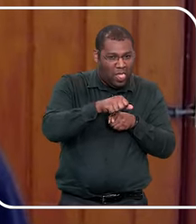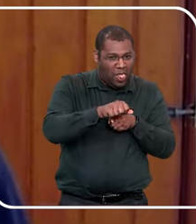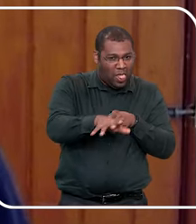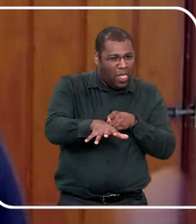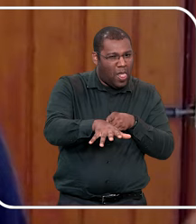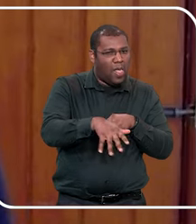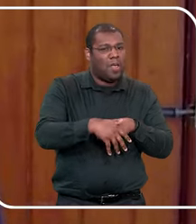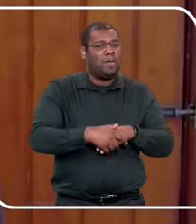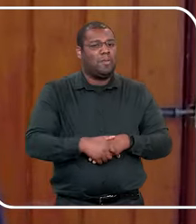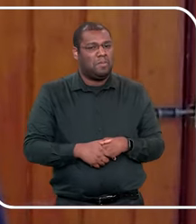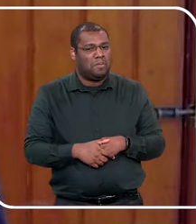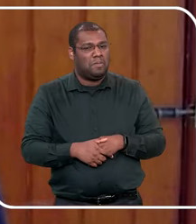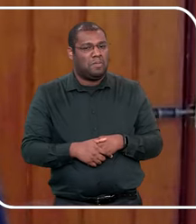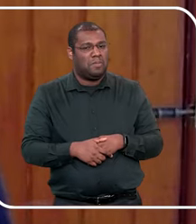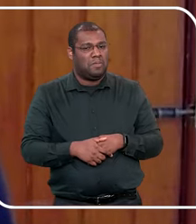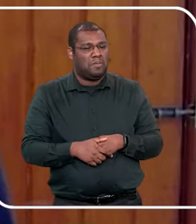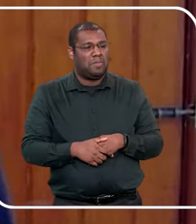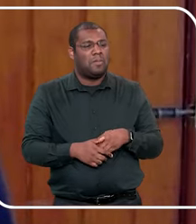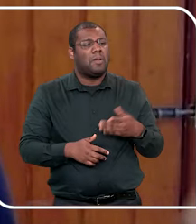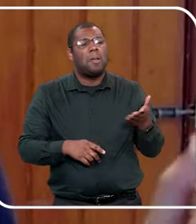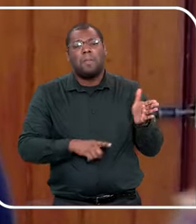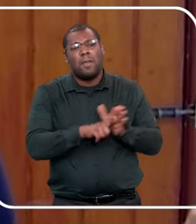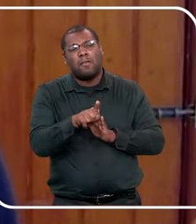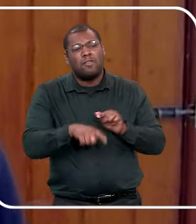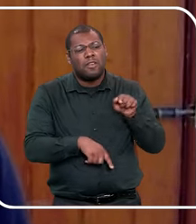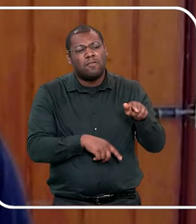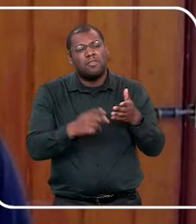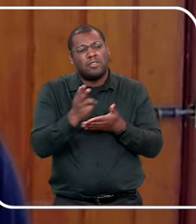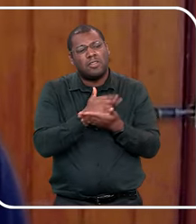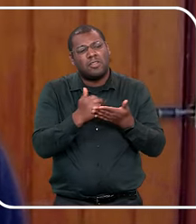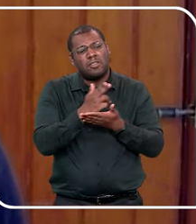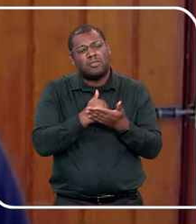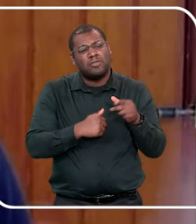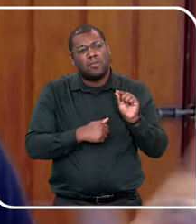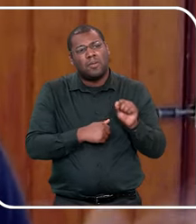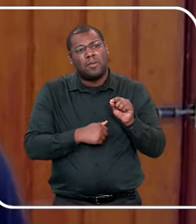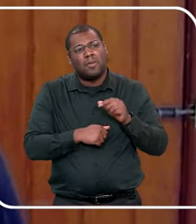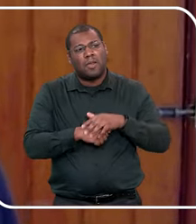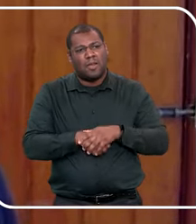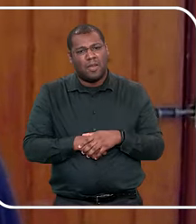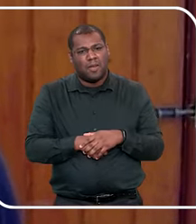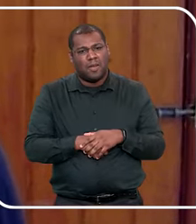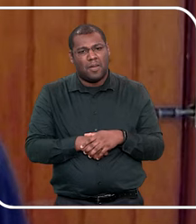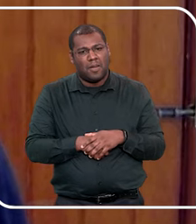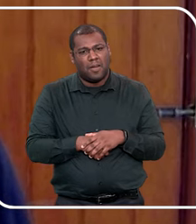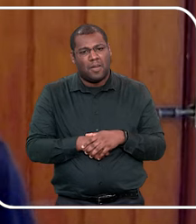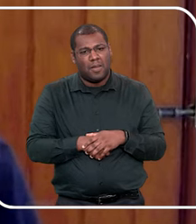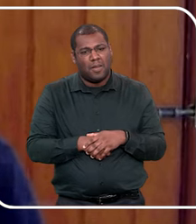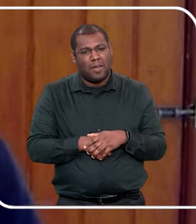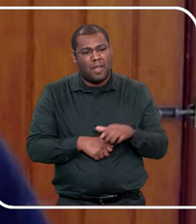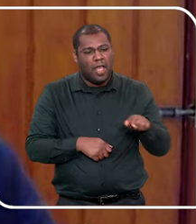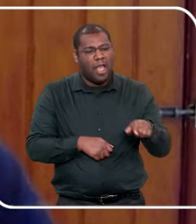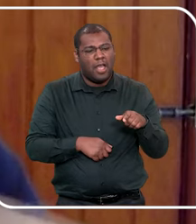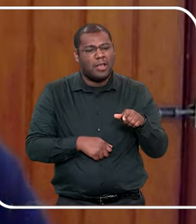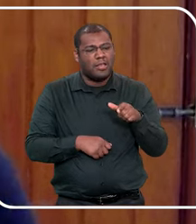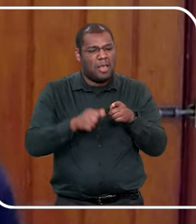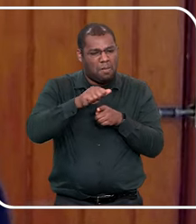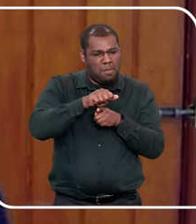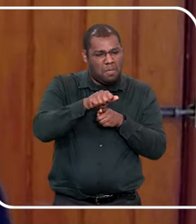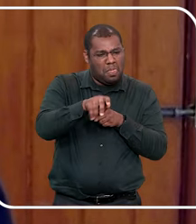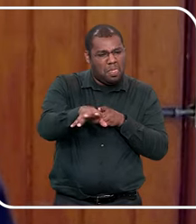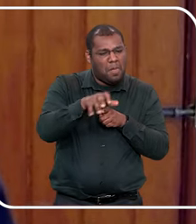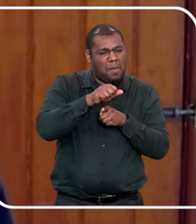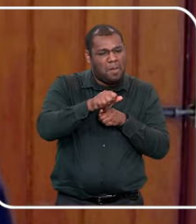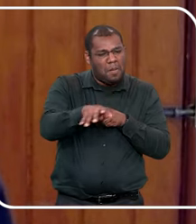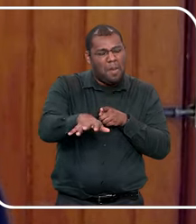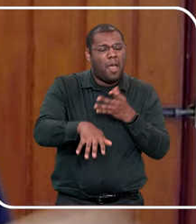líquido, pode ser xixi, né, mas pergunta pra criança, ah, que legal, o que você desenhou, ah, tá, que cor é esse,